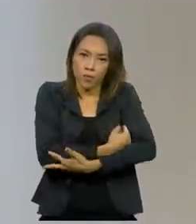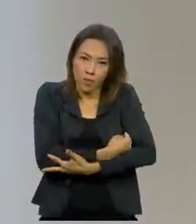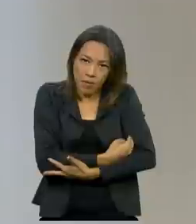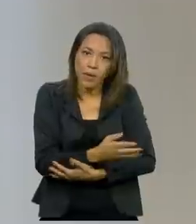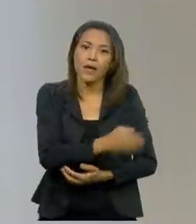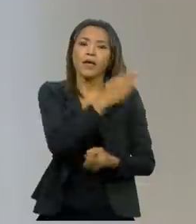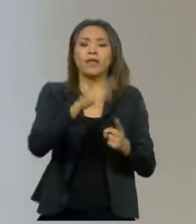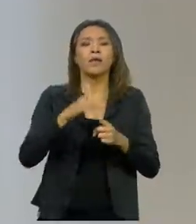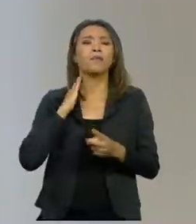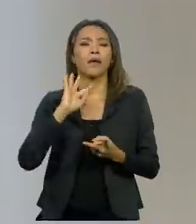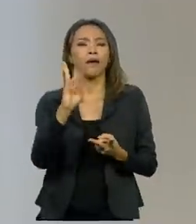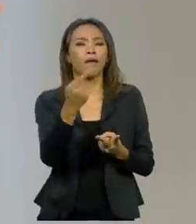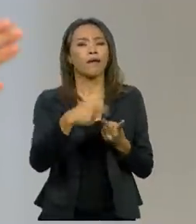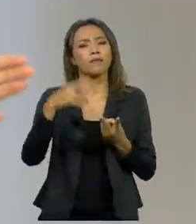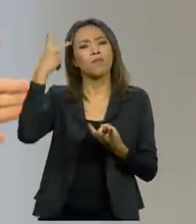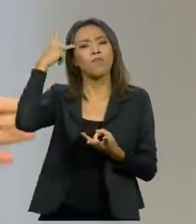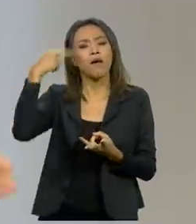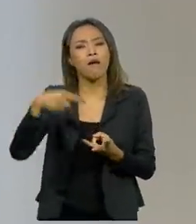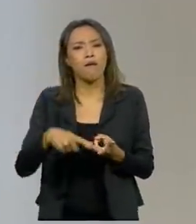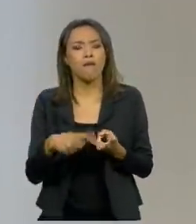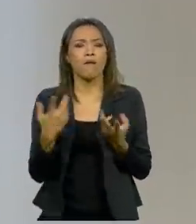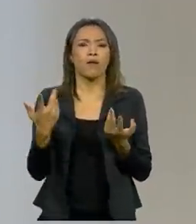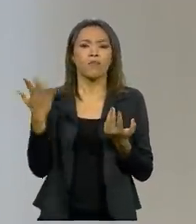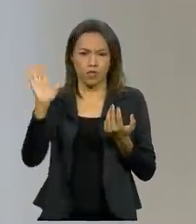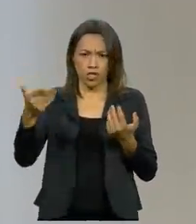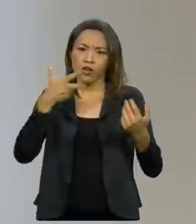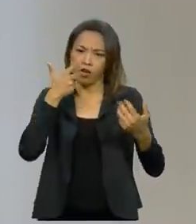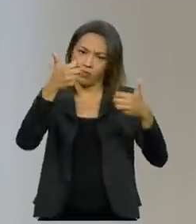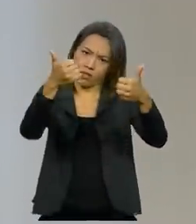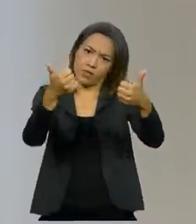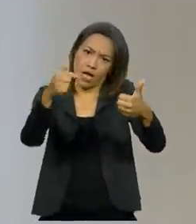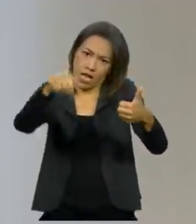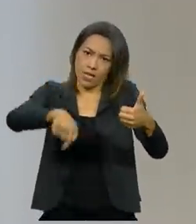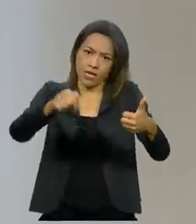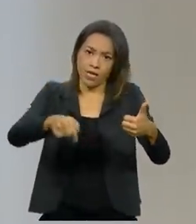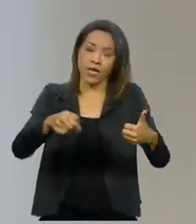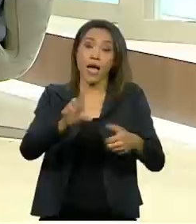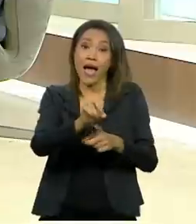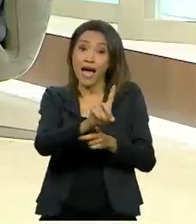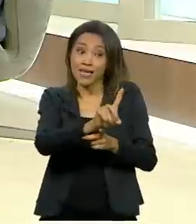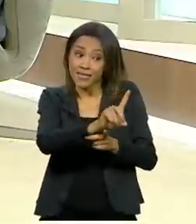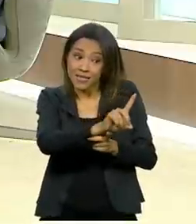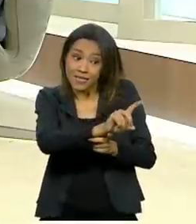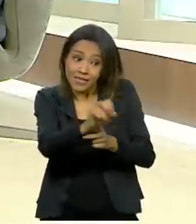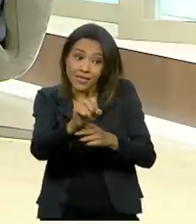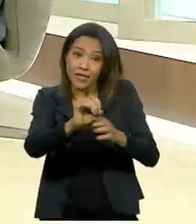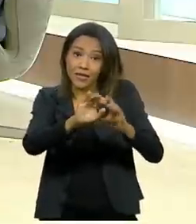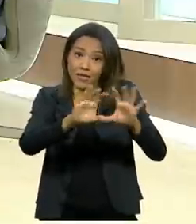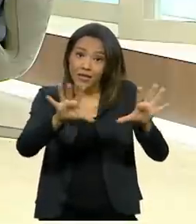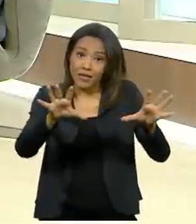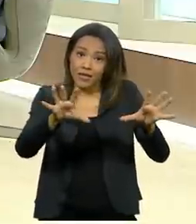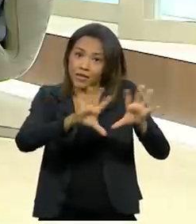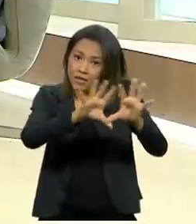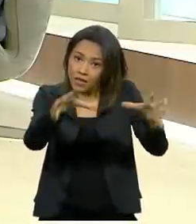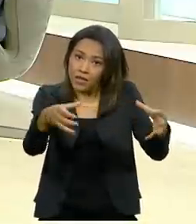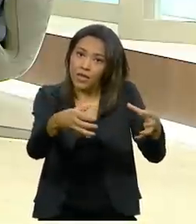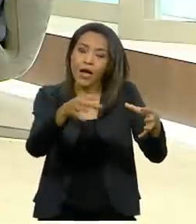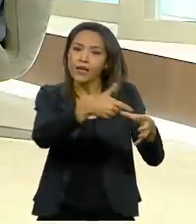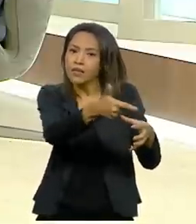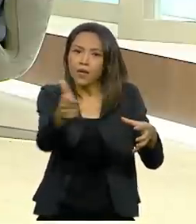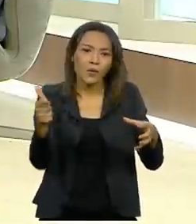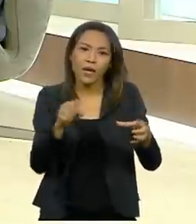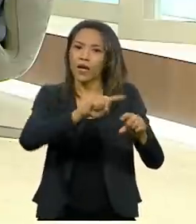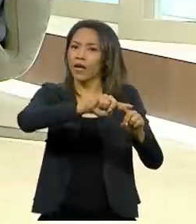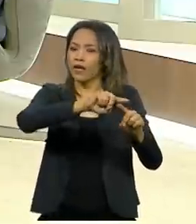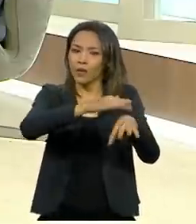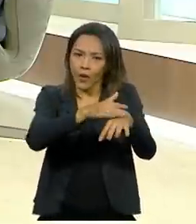Horizonte, Rio de Janeiro, São Paulo, mas, como a gente já comentou aqui no programa, as 100 comorbidades não estão ainda tomando vacina dentro do Plano